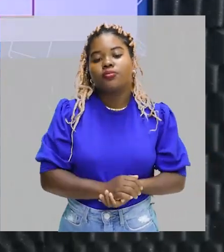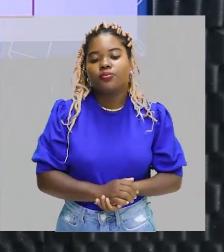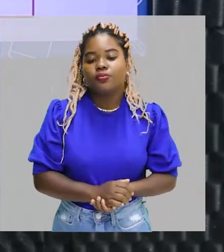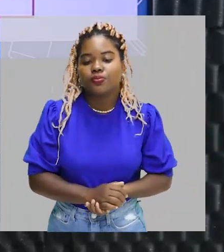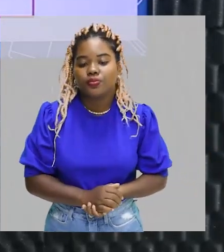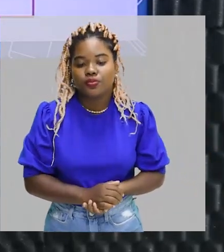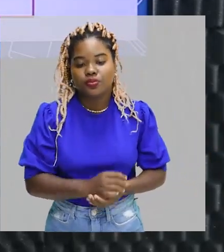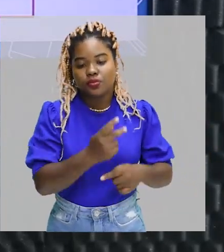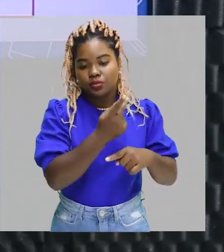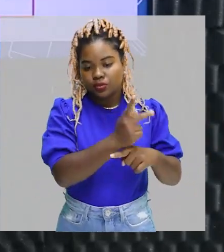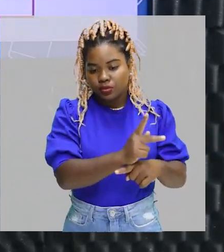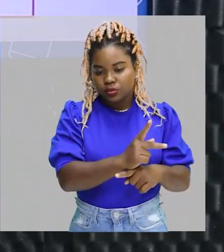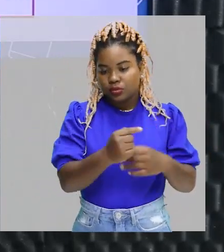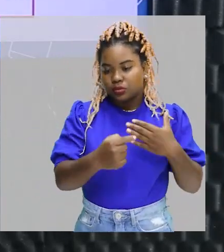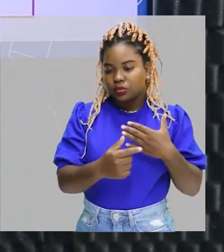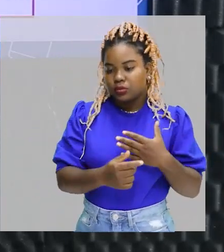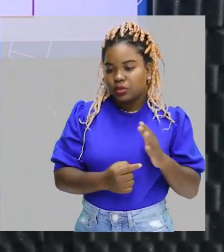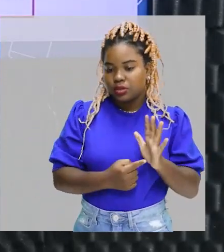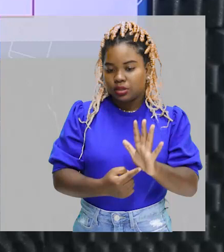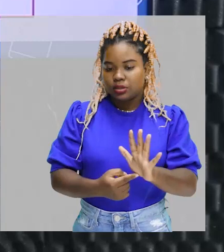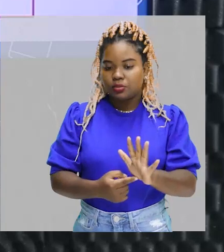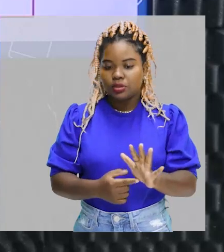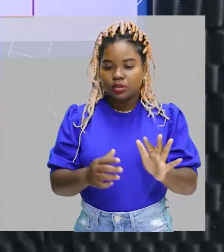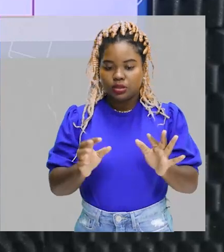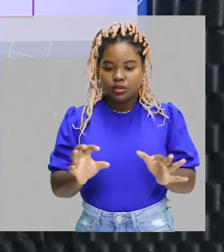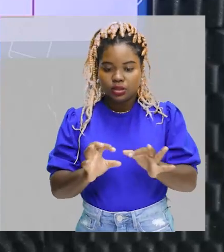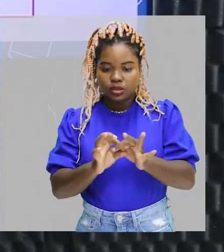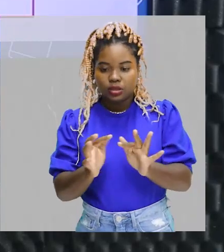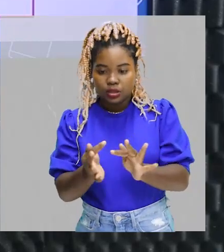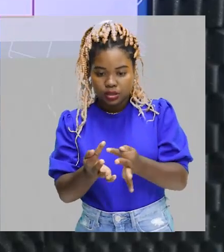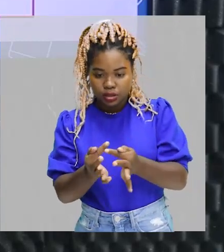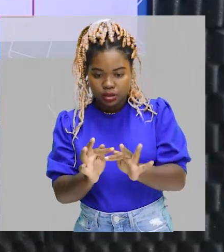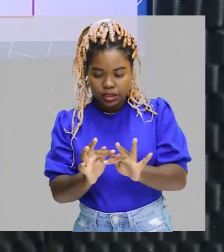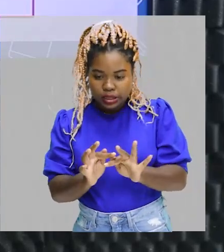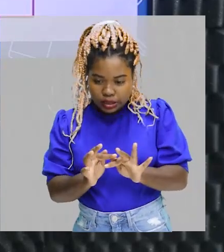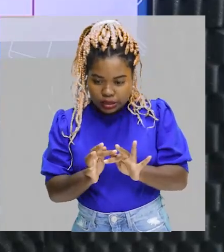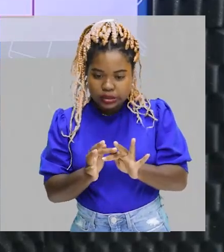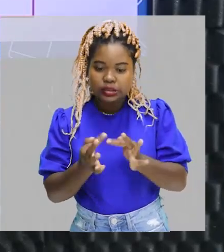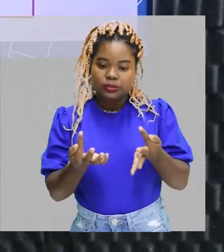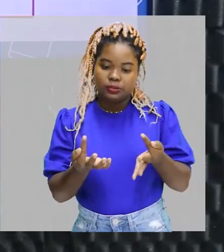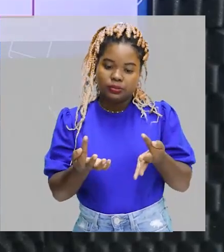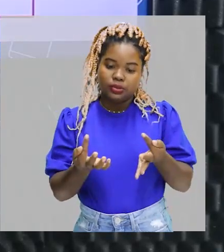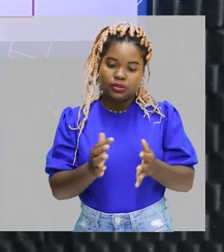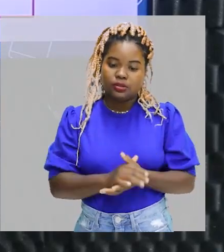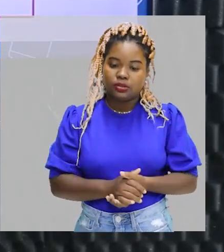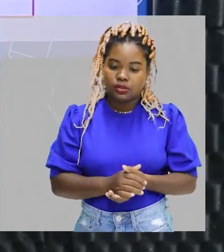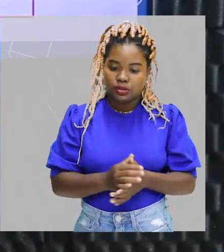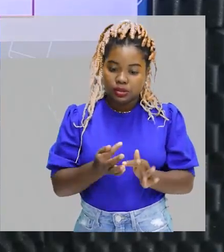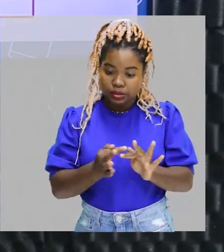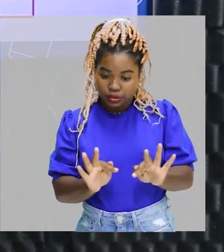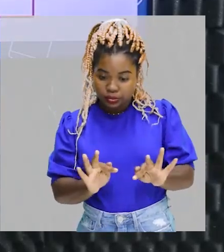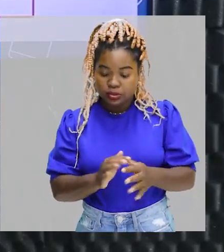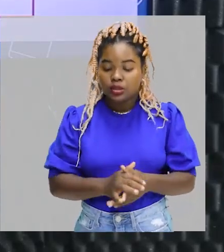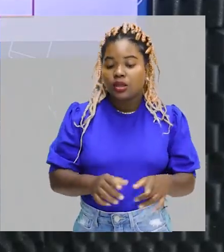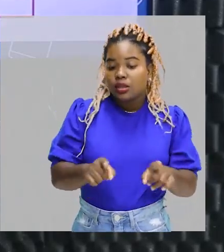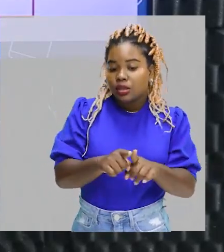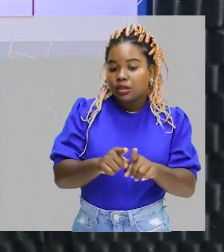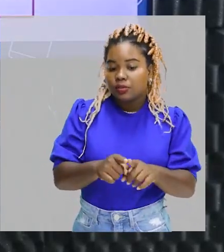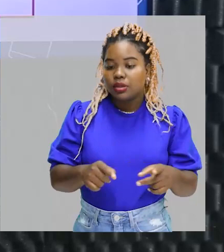hidrocarbonetos, que apresentam somente ligações simples, alcano, ligação dupla,